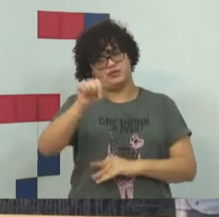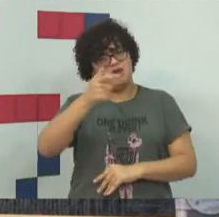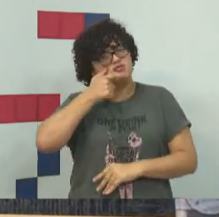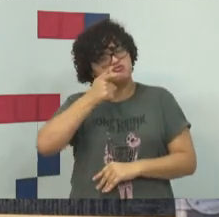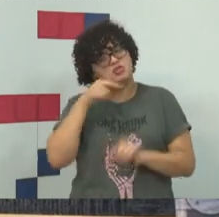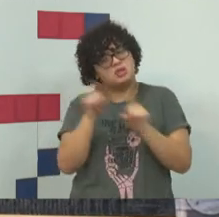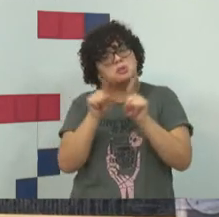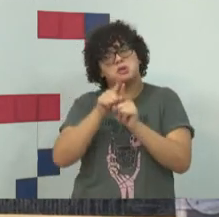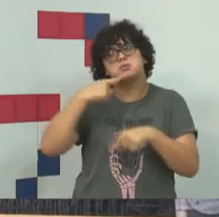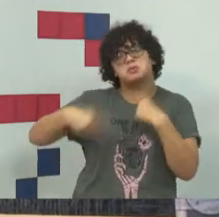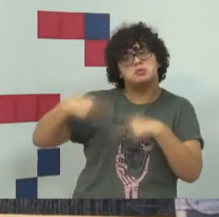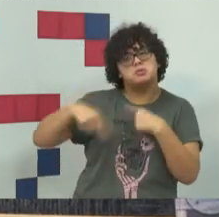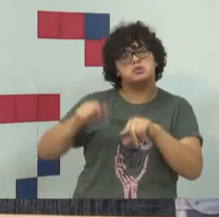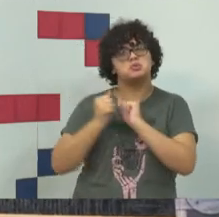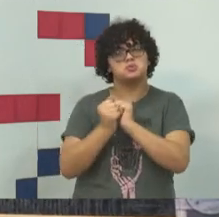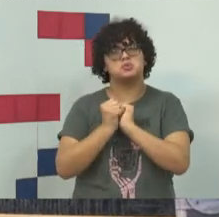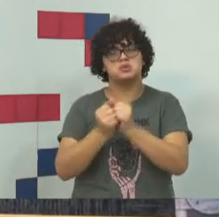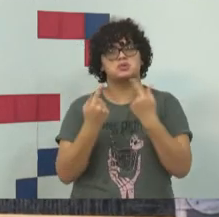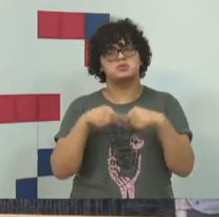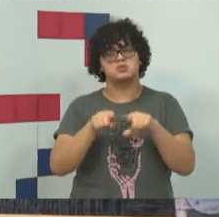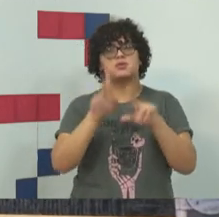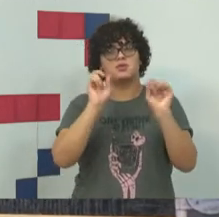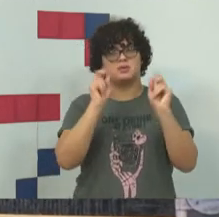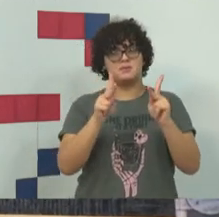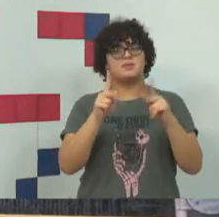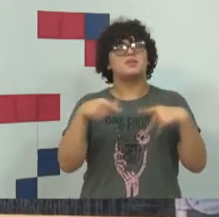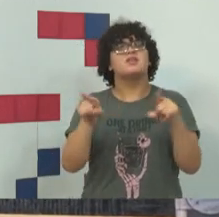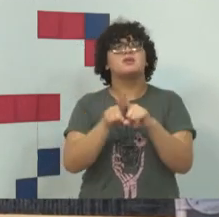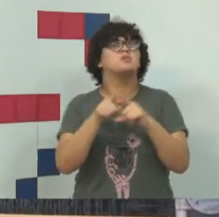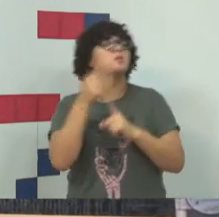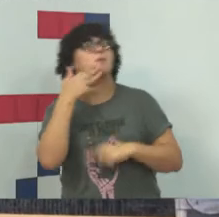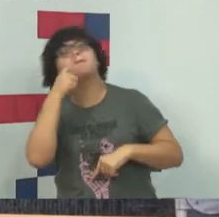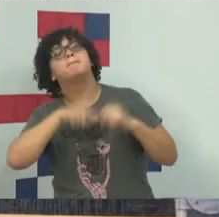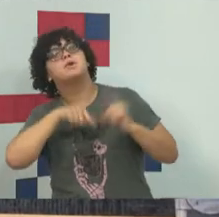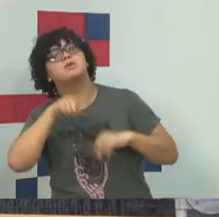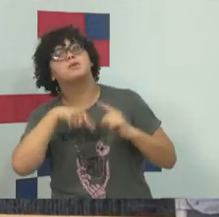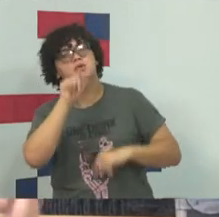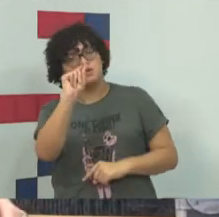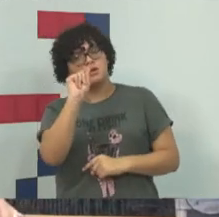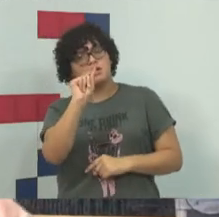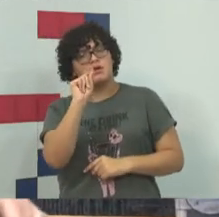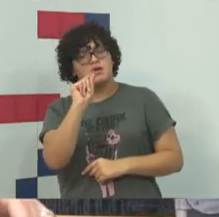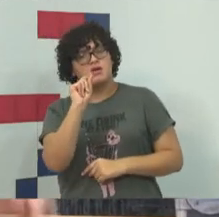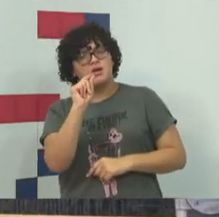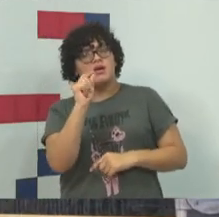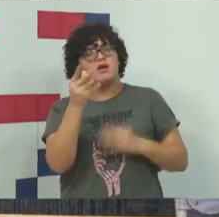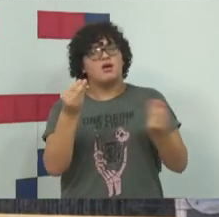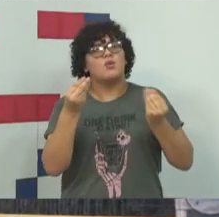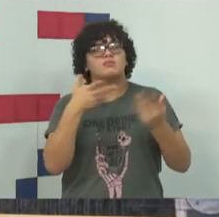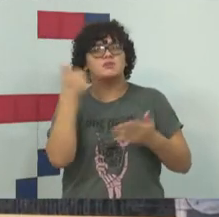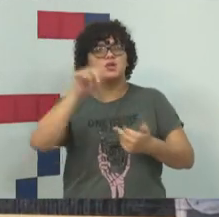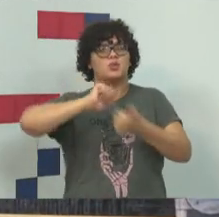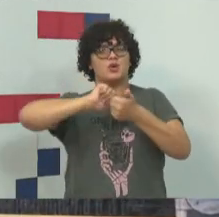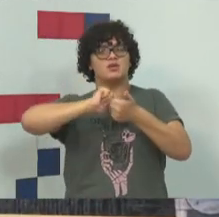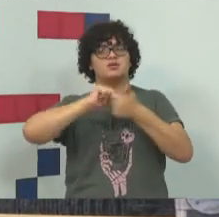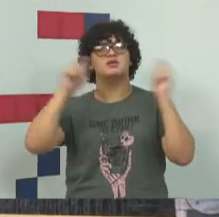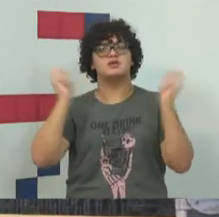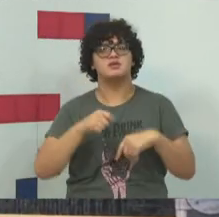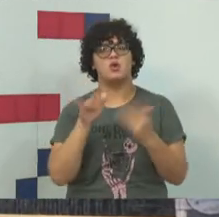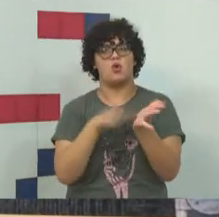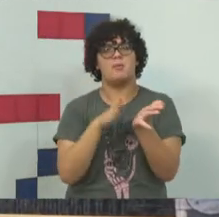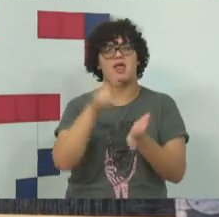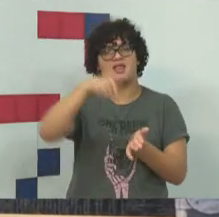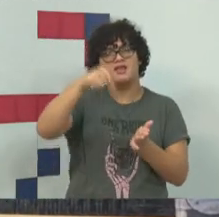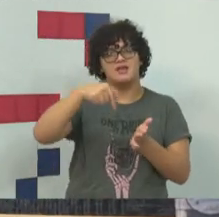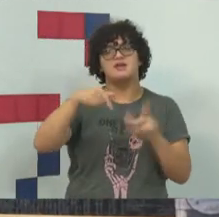possam possam ter acesso a ela, com produtos de qualidade, como foi cobrado aqui.